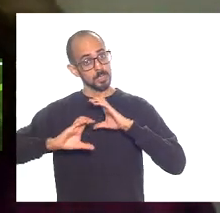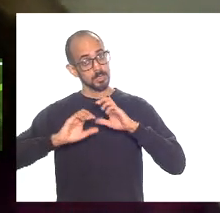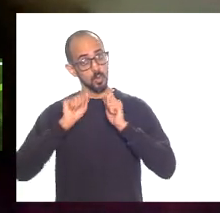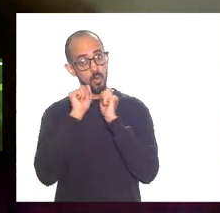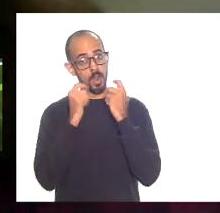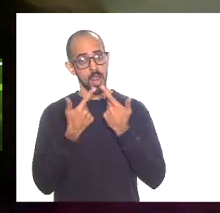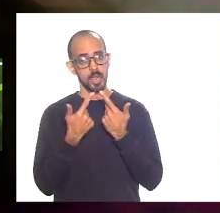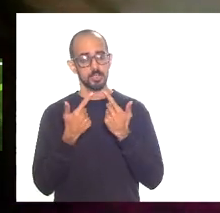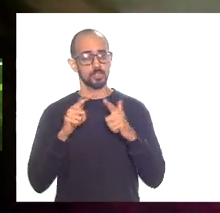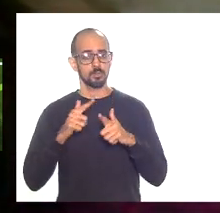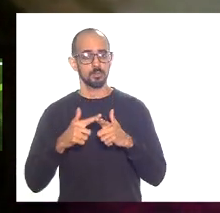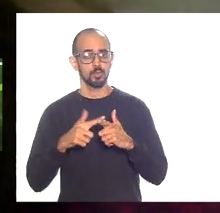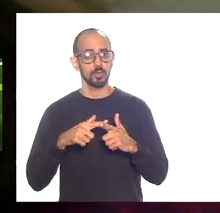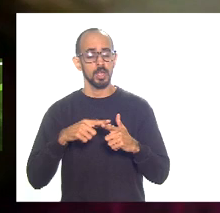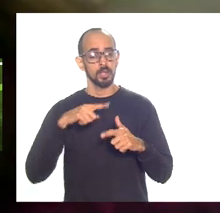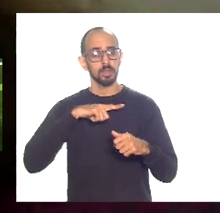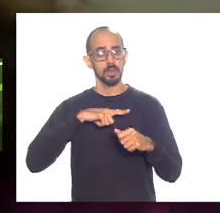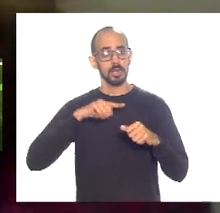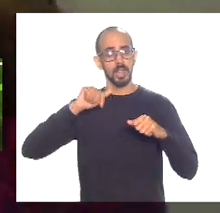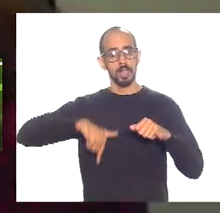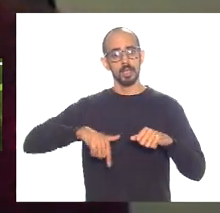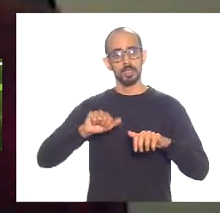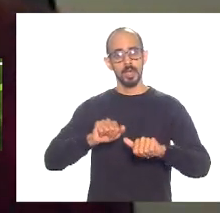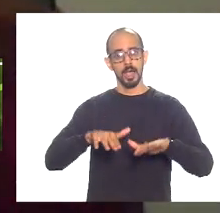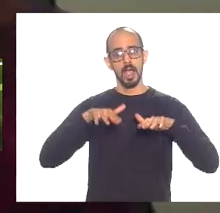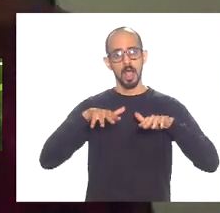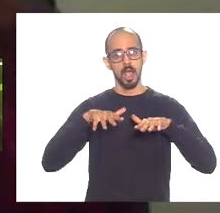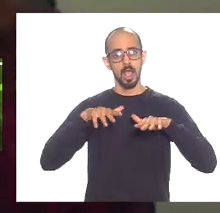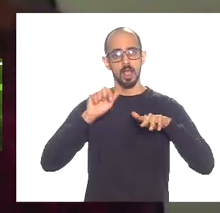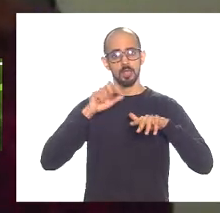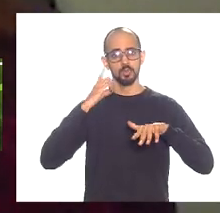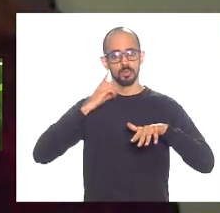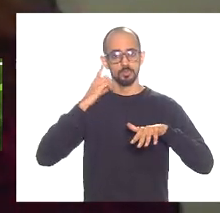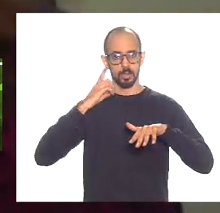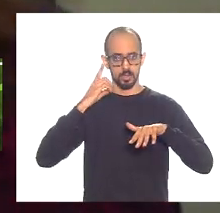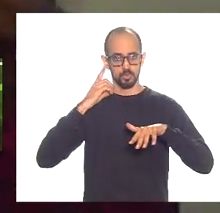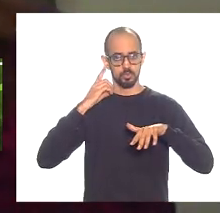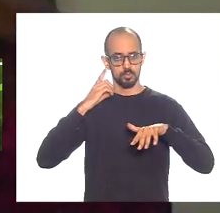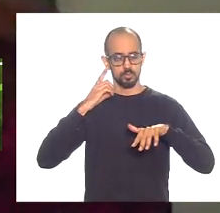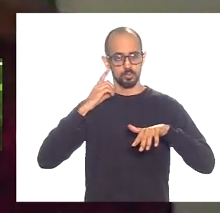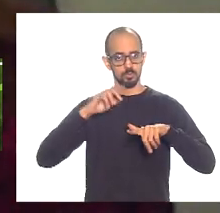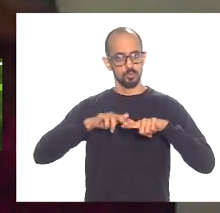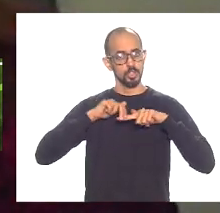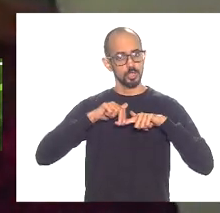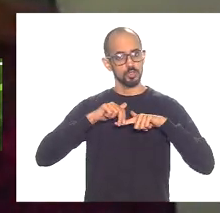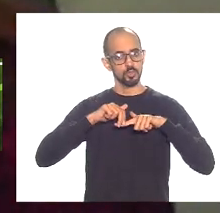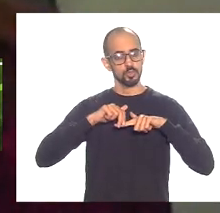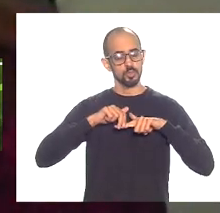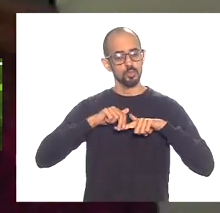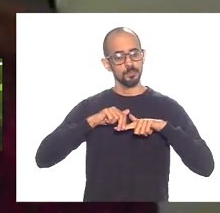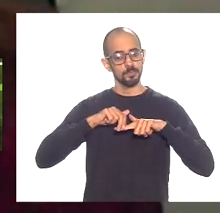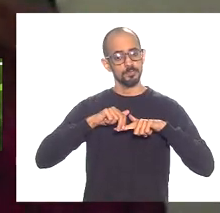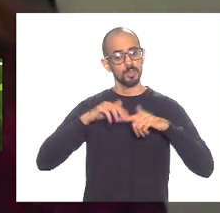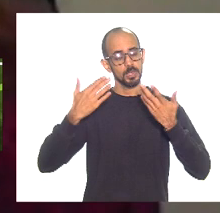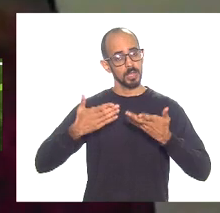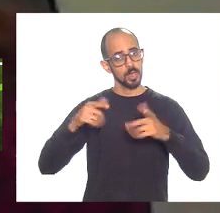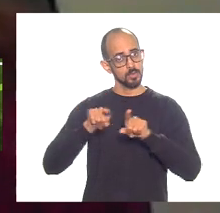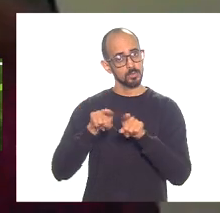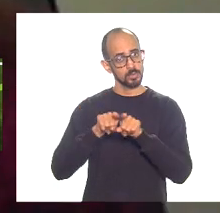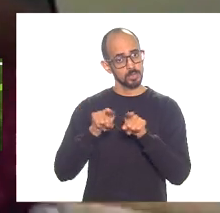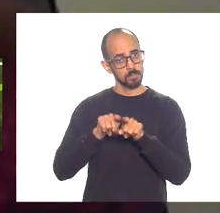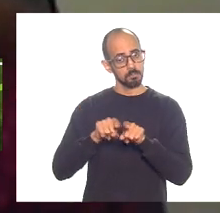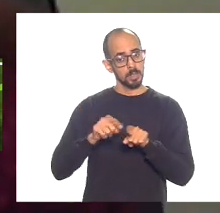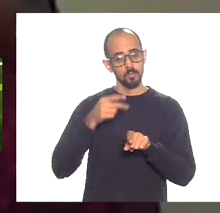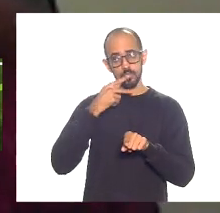para isso existe esse parlamento e quero me solidarizar com a sua manifestação de que há que se ter